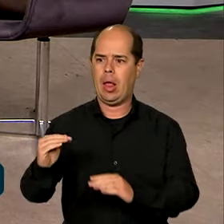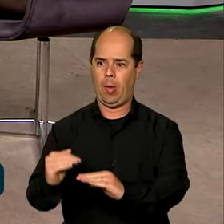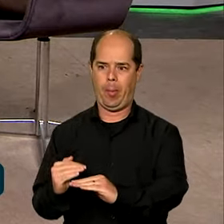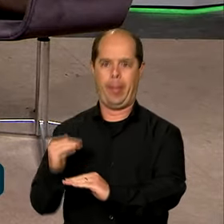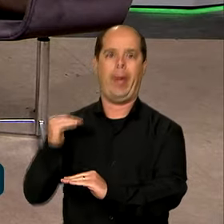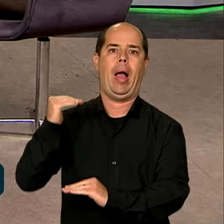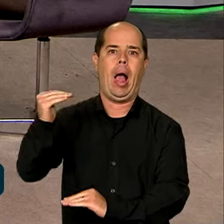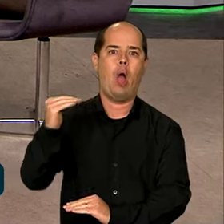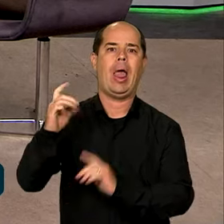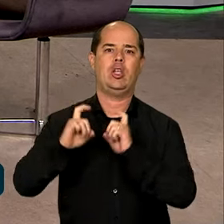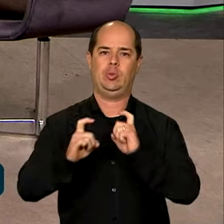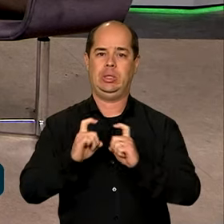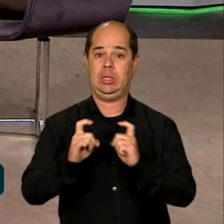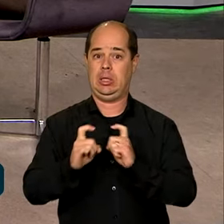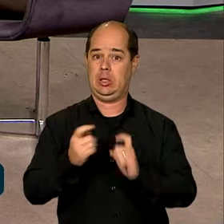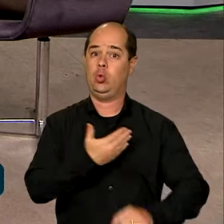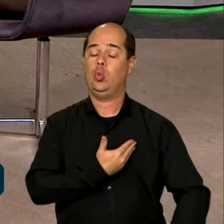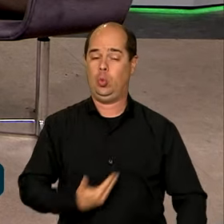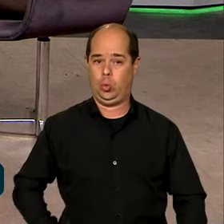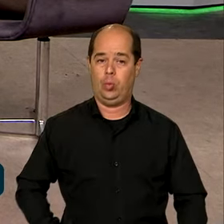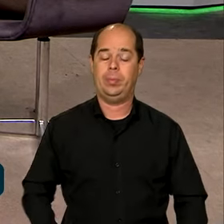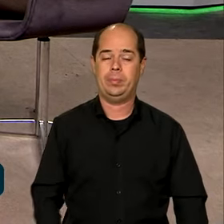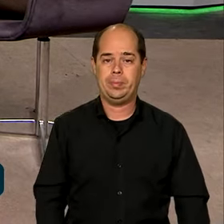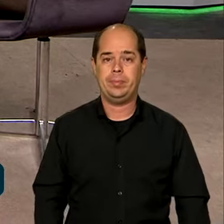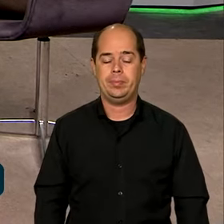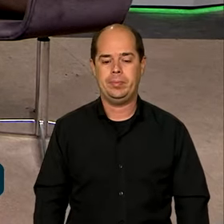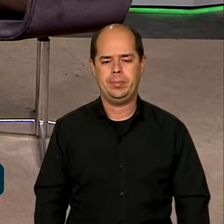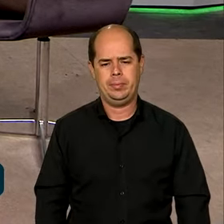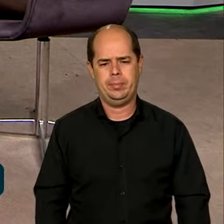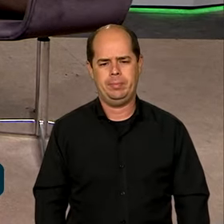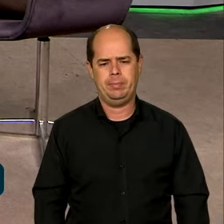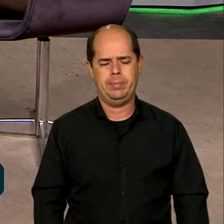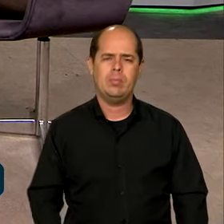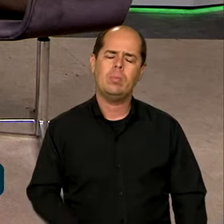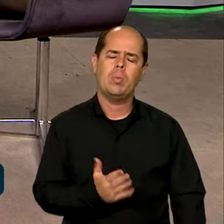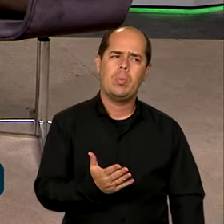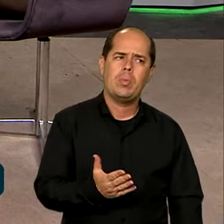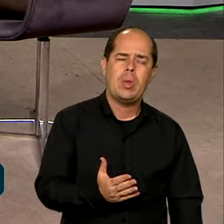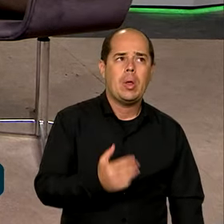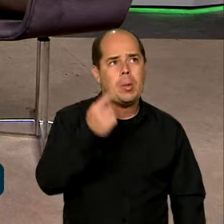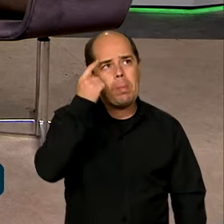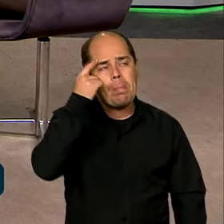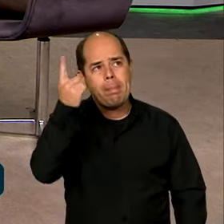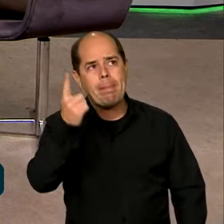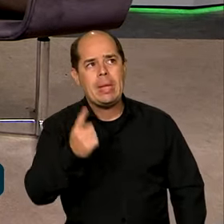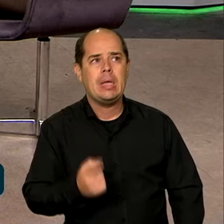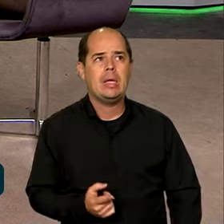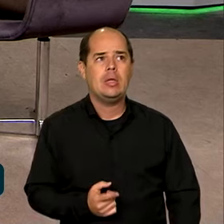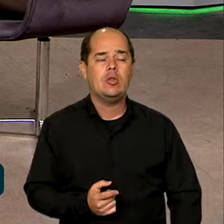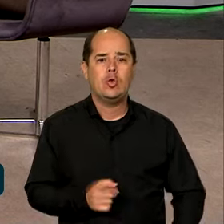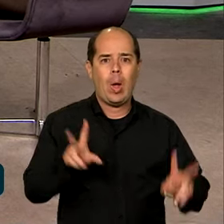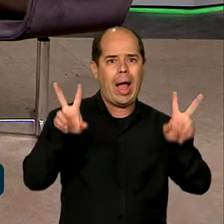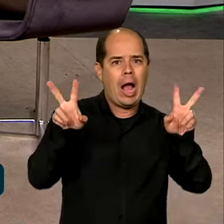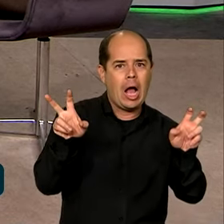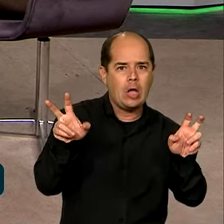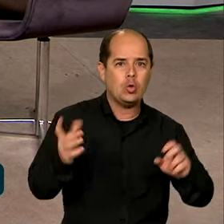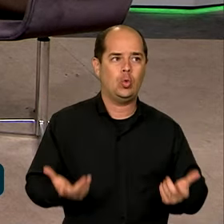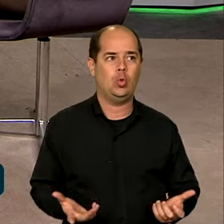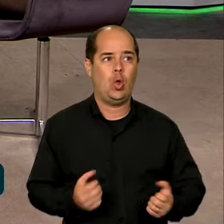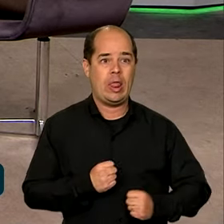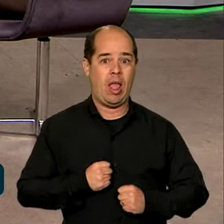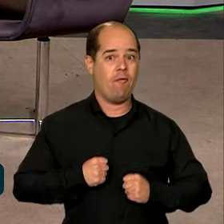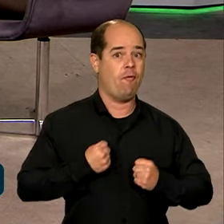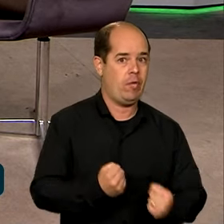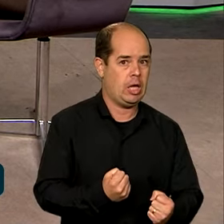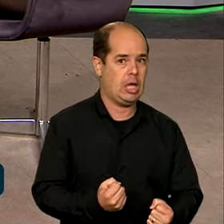governo. Eu suponho que tudo que é relacionado à defesa, à segurança, tem um grau de exigência